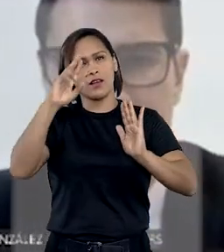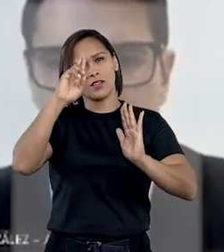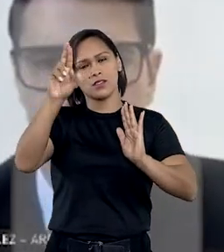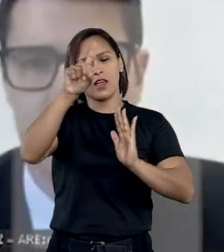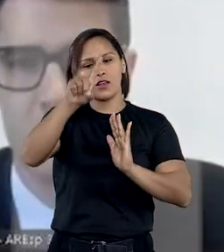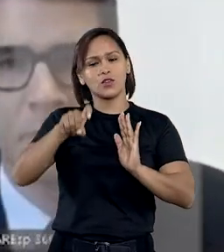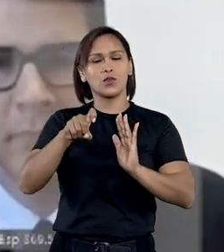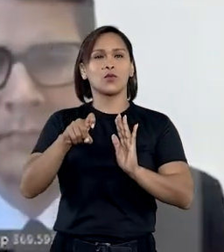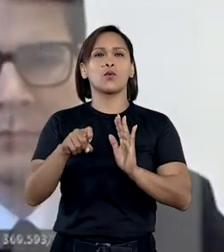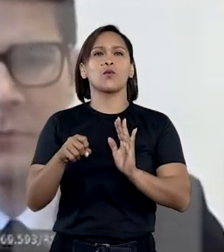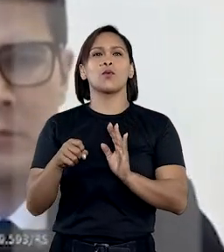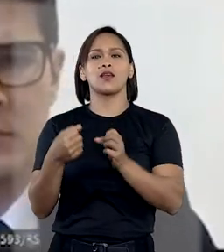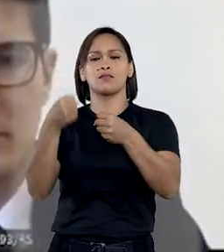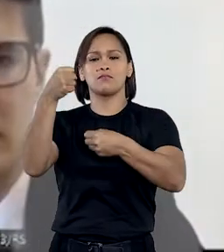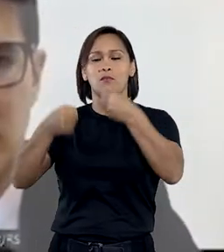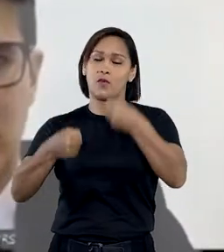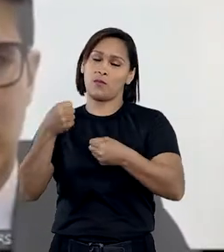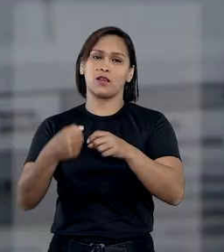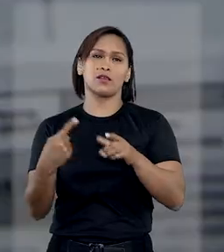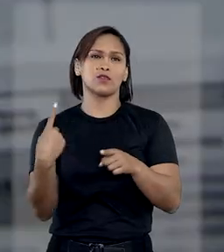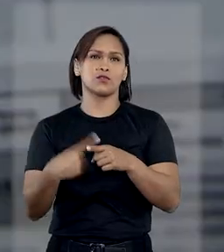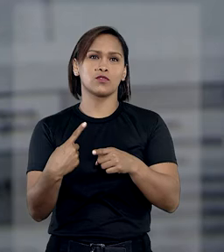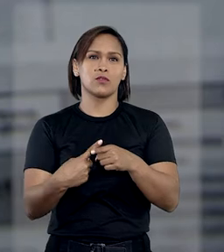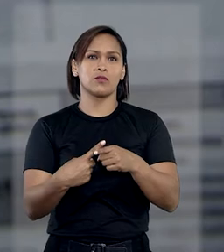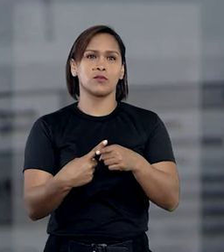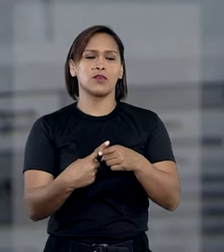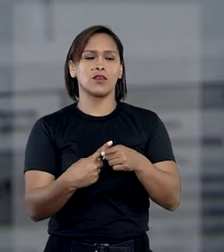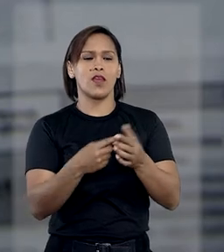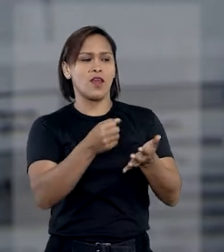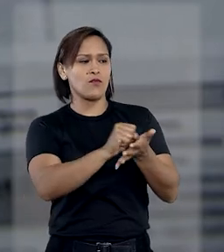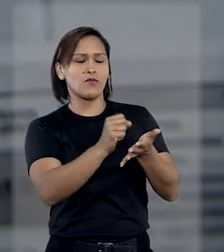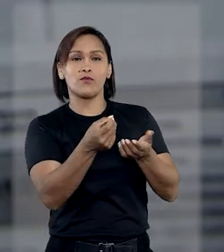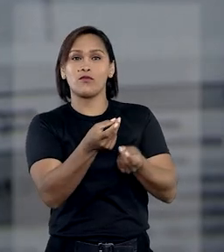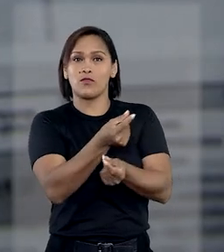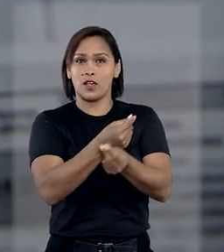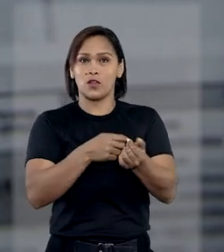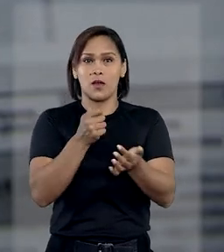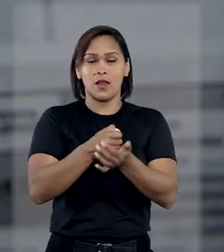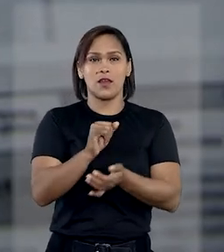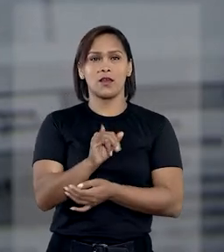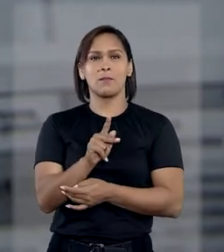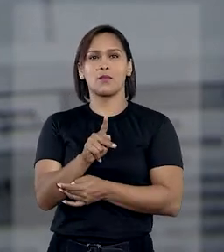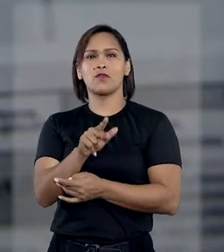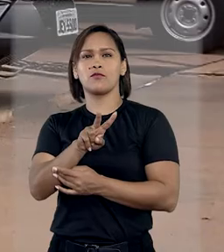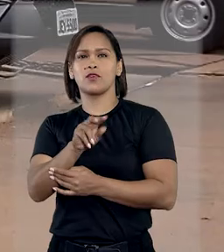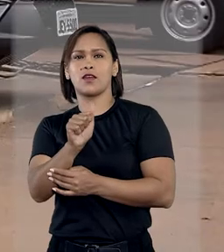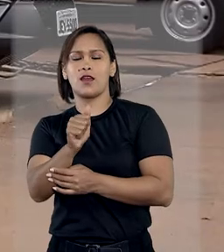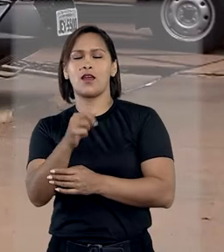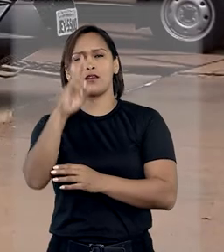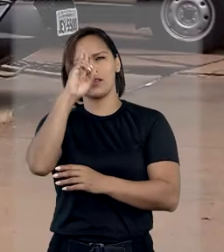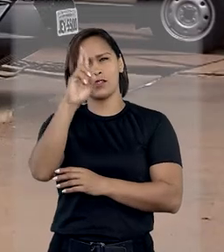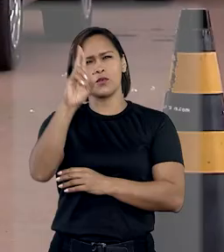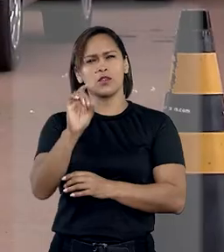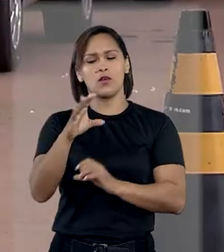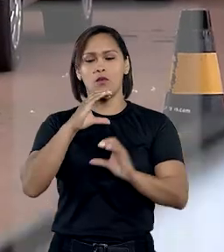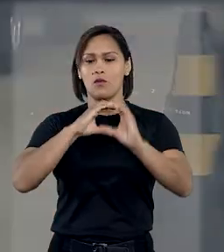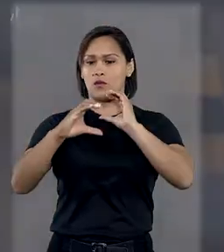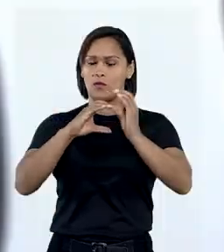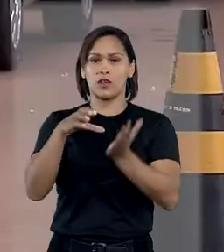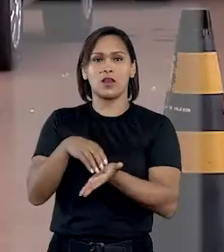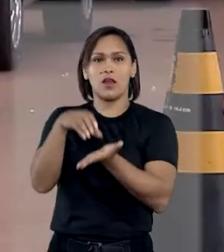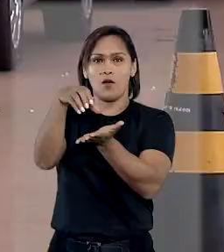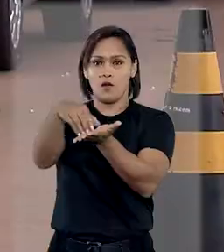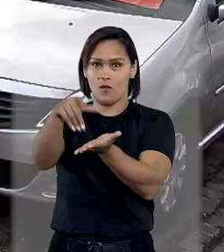afastar a responsabilidade do antigo proprietário somente por débitos referentes ao IPVA, ficando responsável por